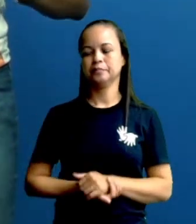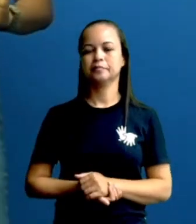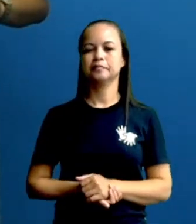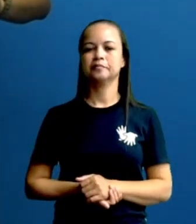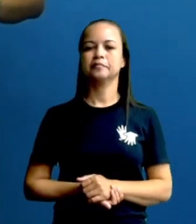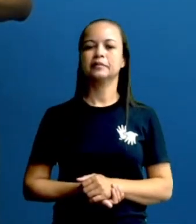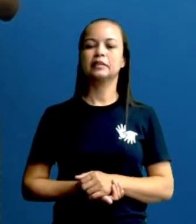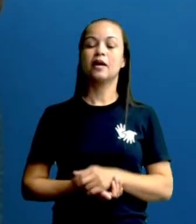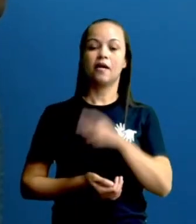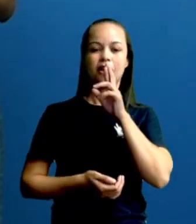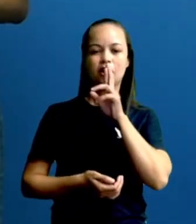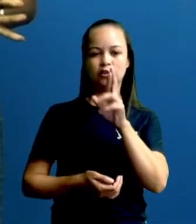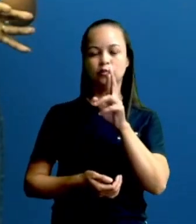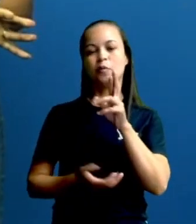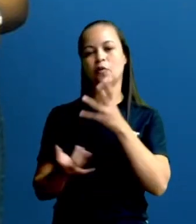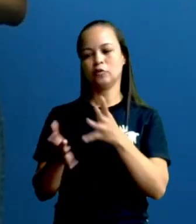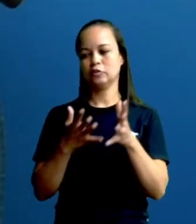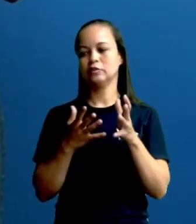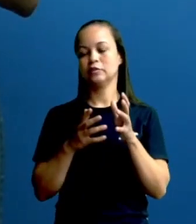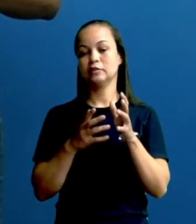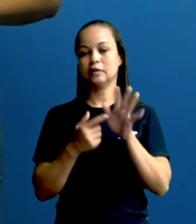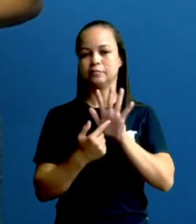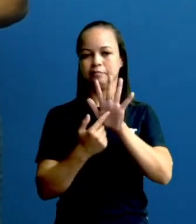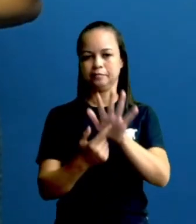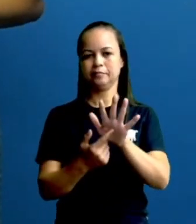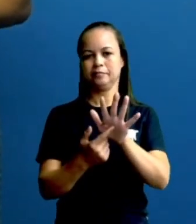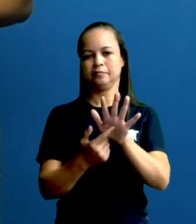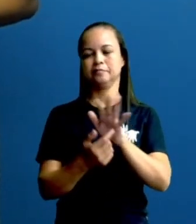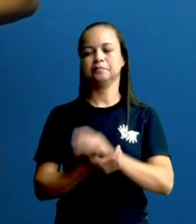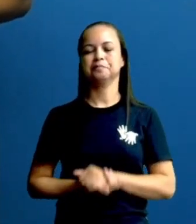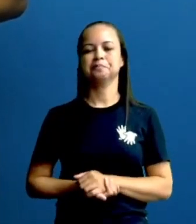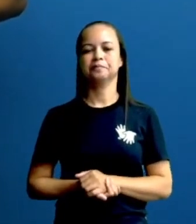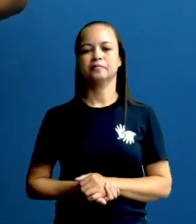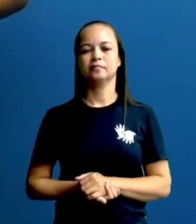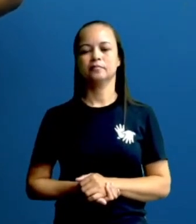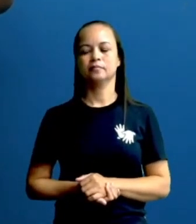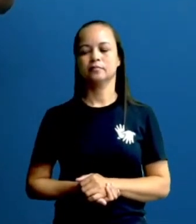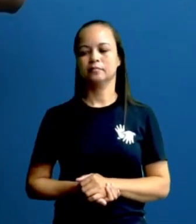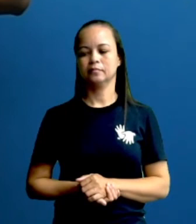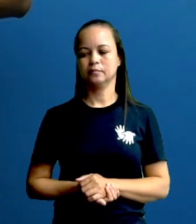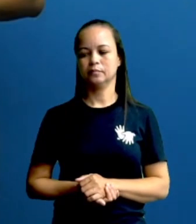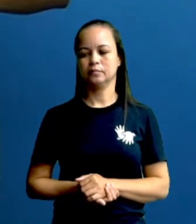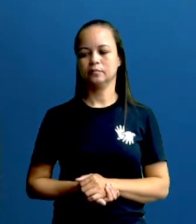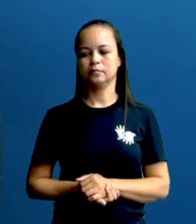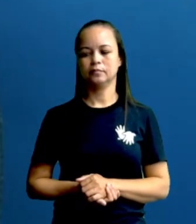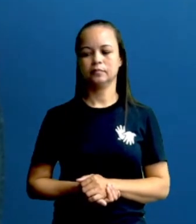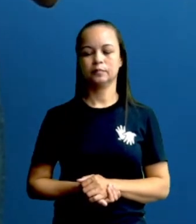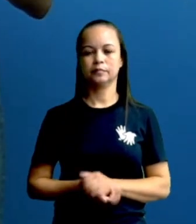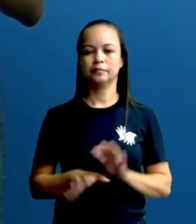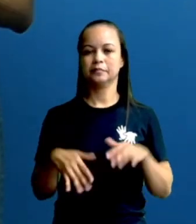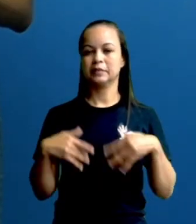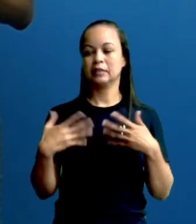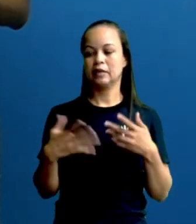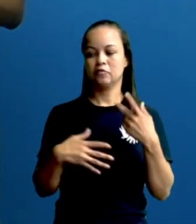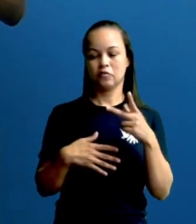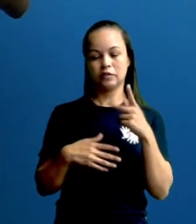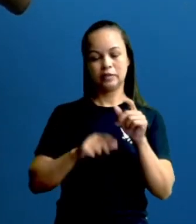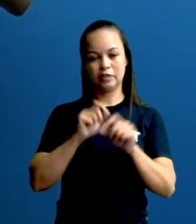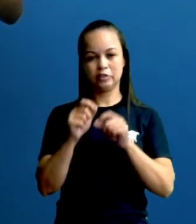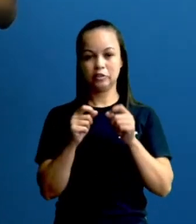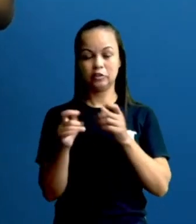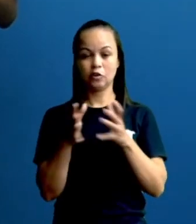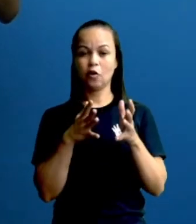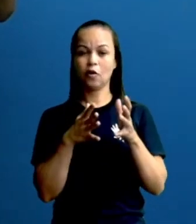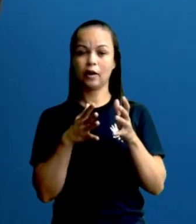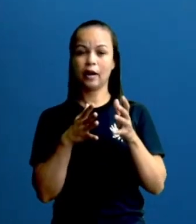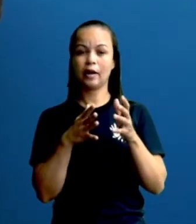Bom, resposta na tela é chamada de check the answer. Checando a resposta. Let's go! gente, quem colocou a opção